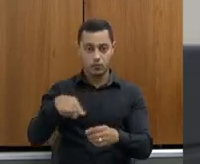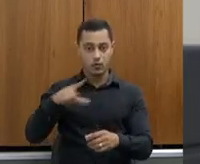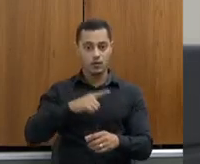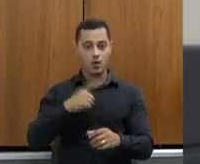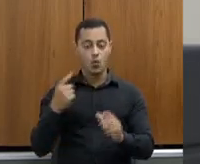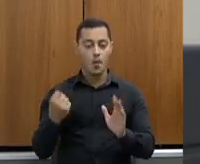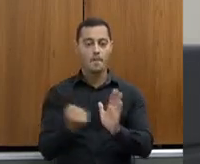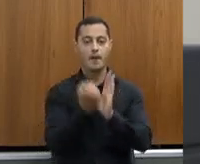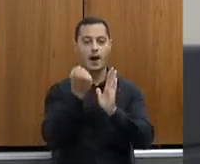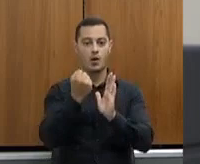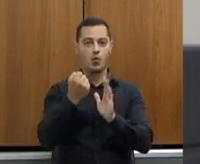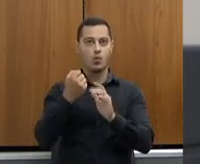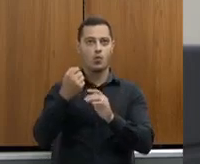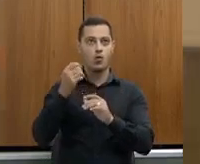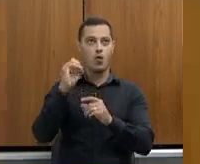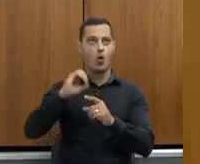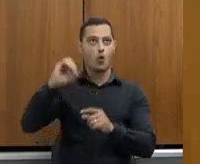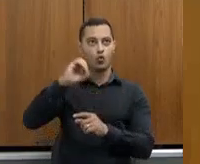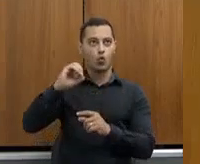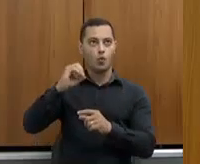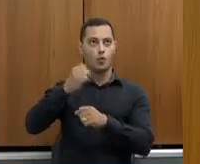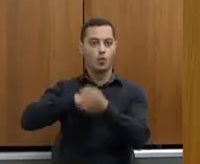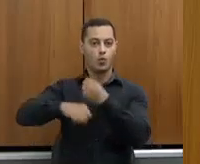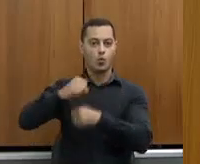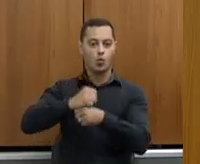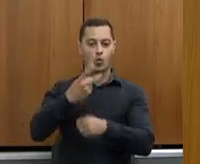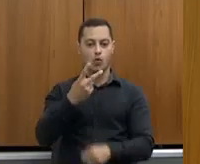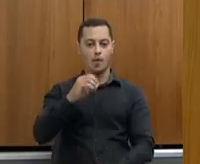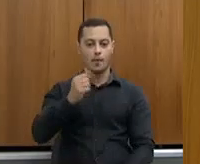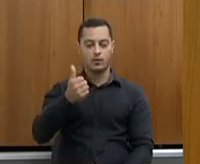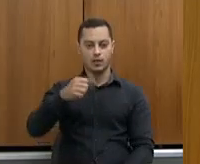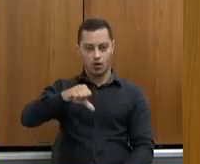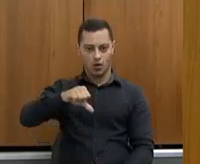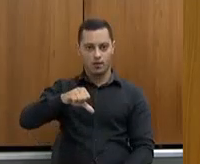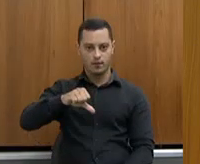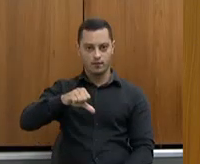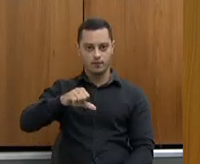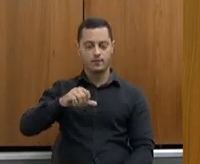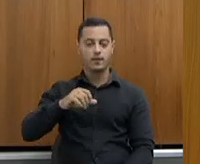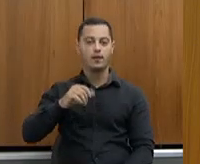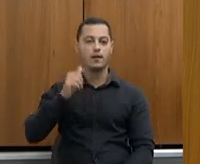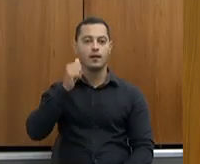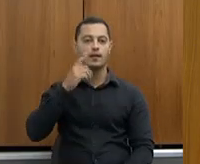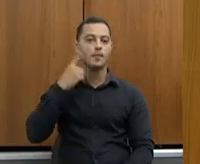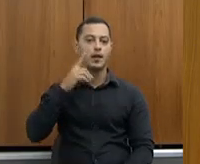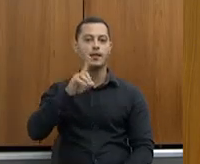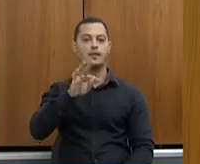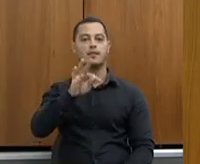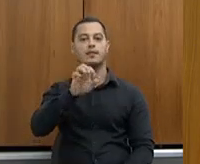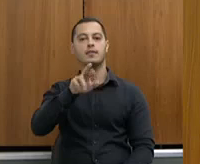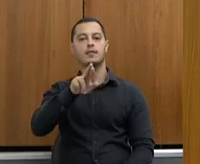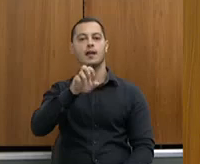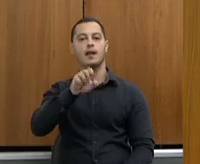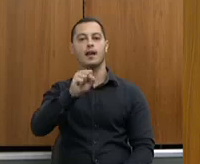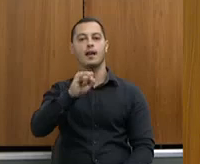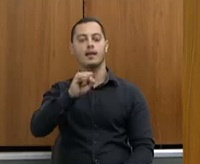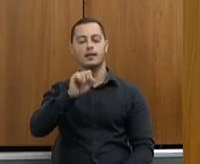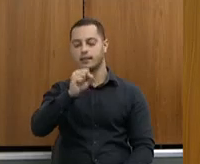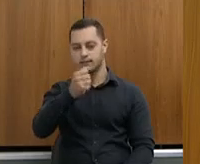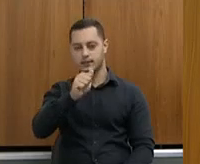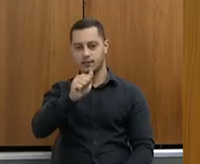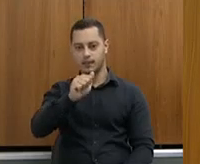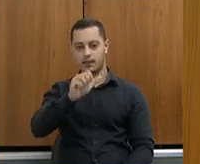em outubro de 2019, quando a ministra Tereza Cristina assinou um decreto possibilitando